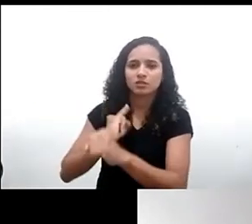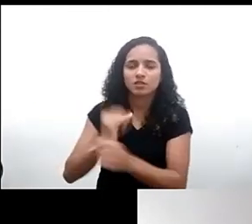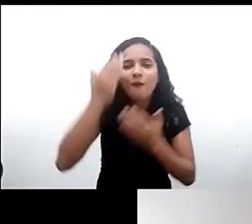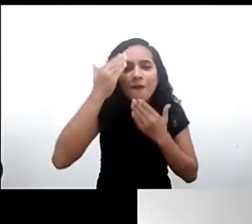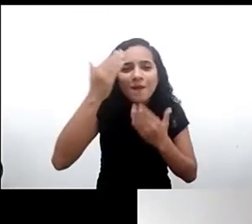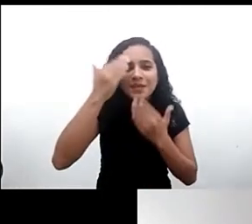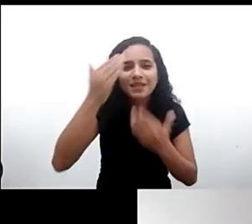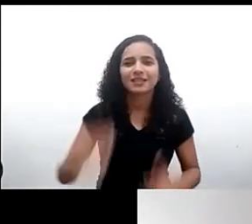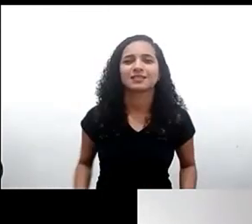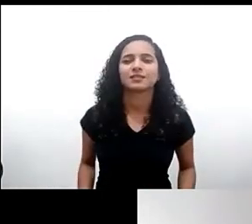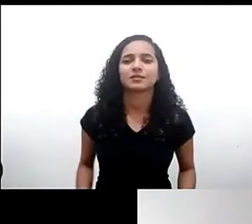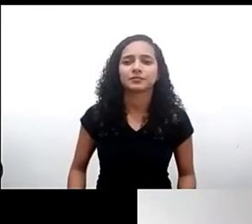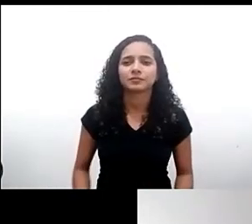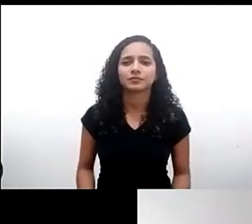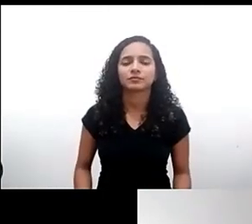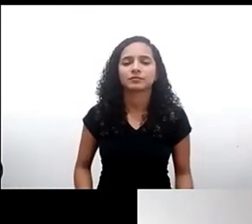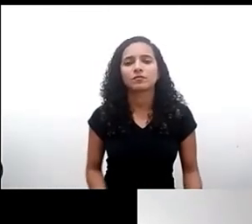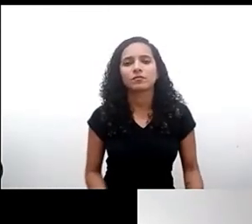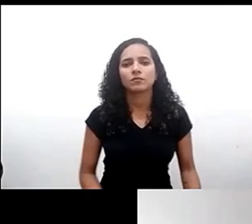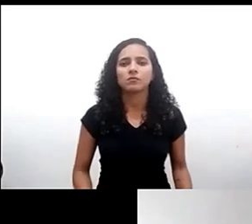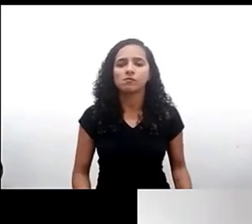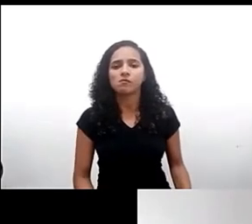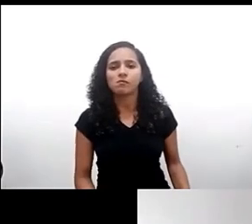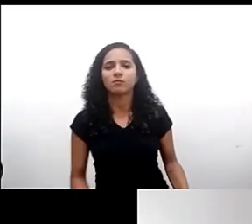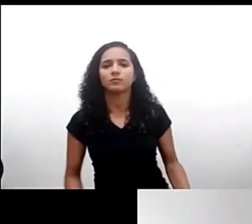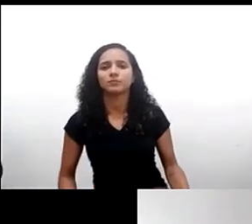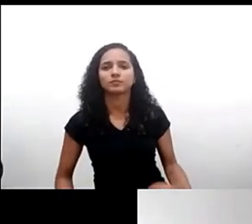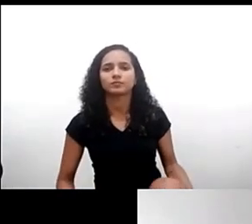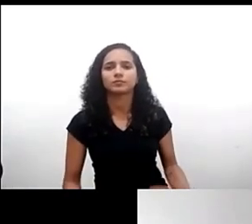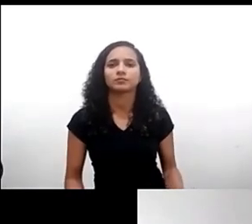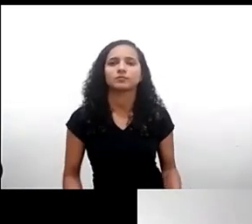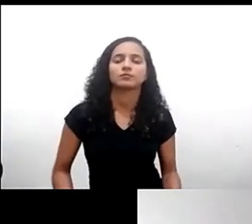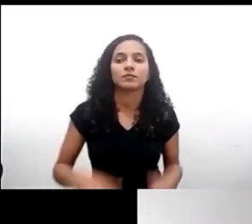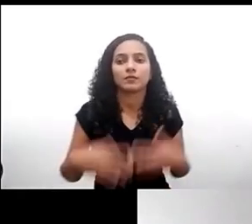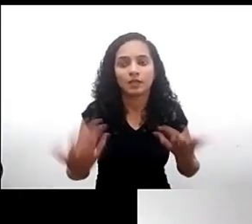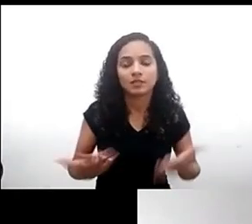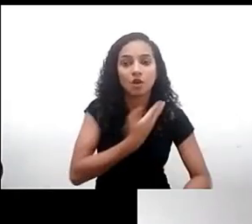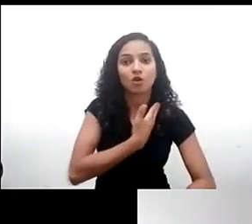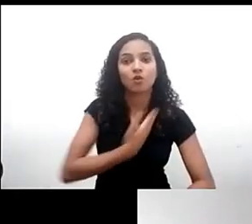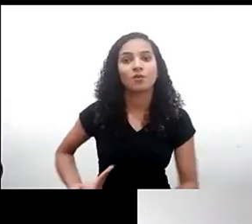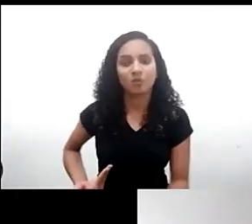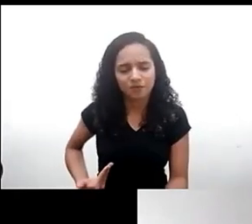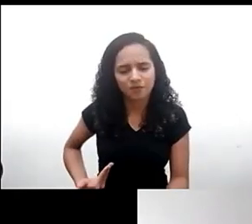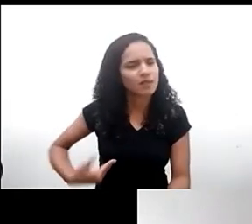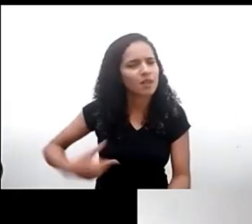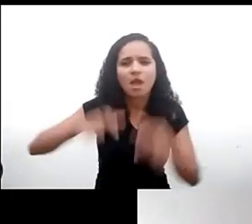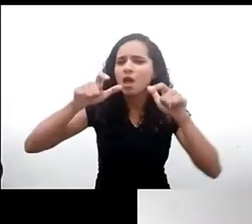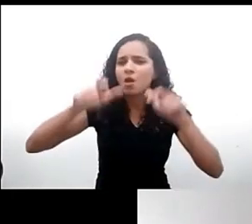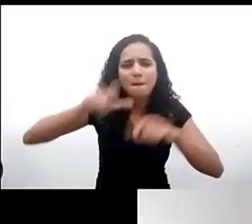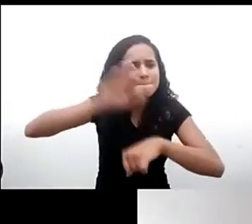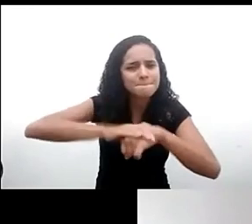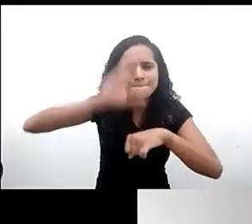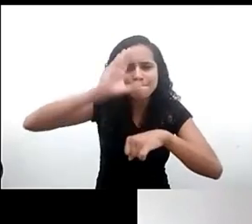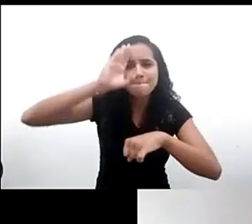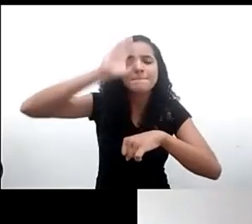sem dúvida o Estado é um dos grandes garantidores dos direitos